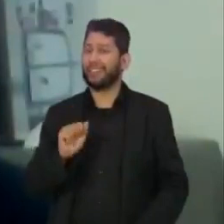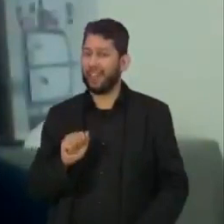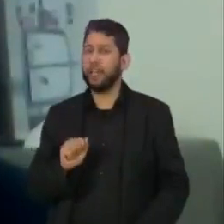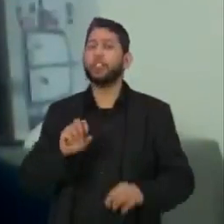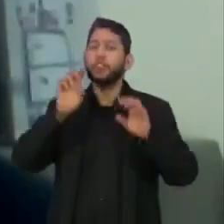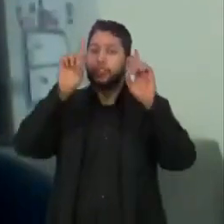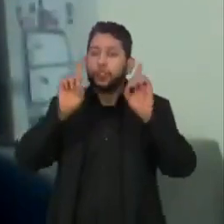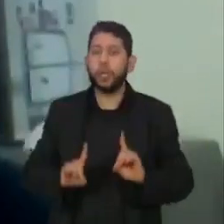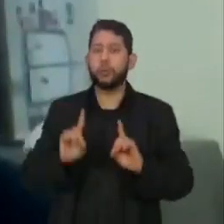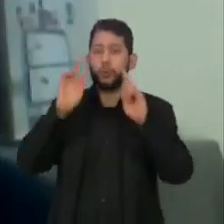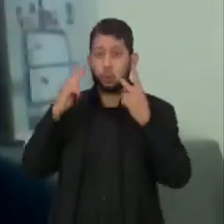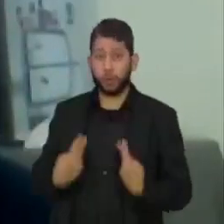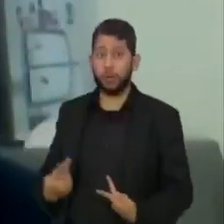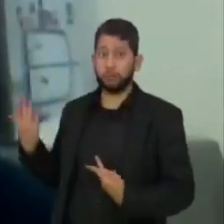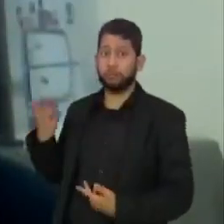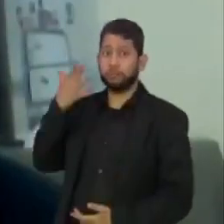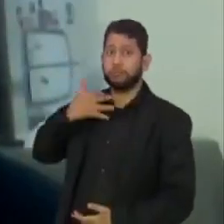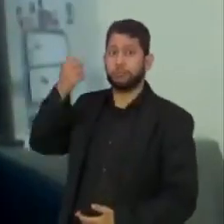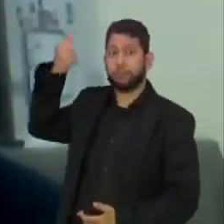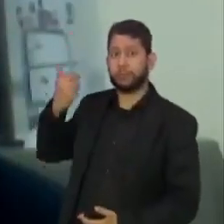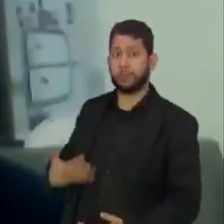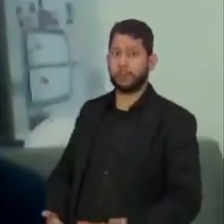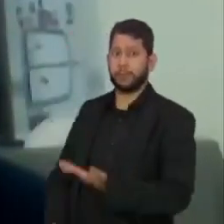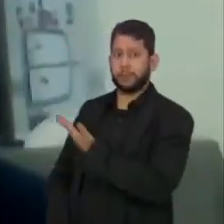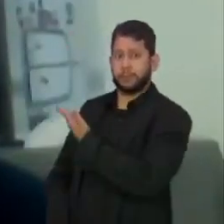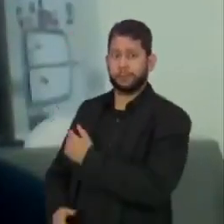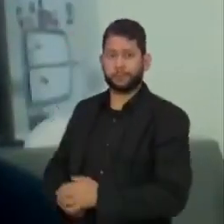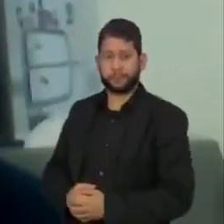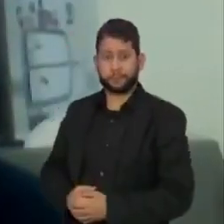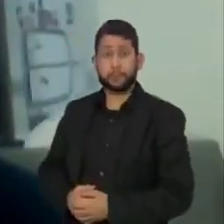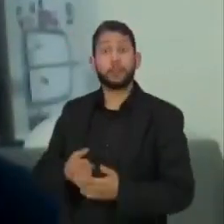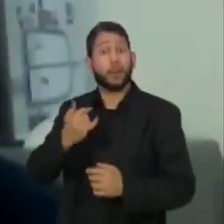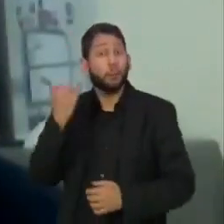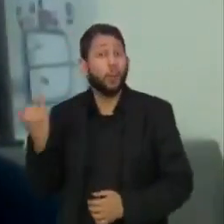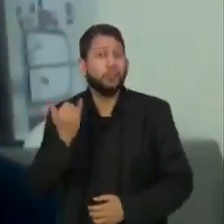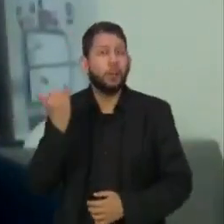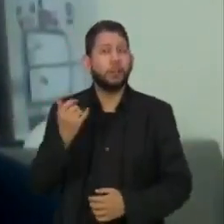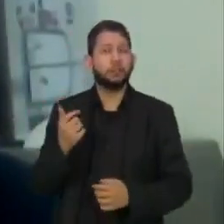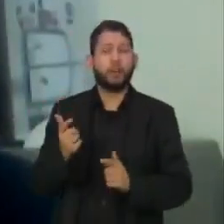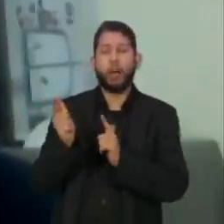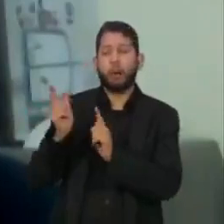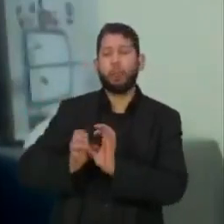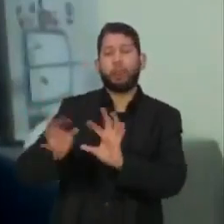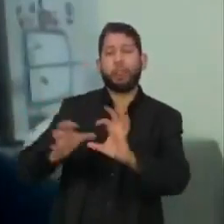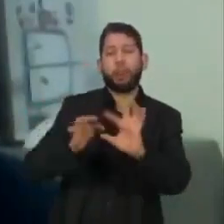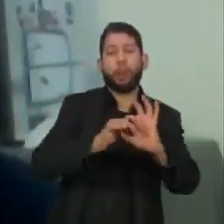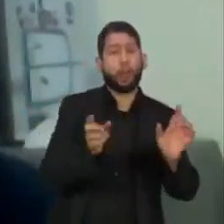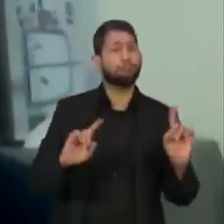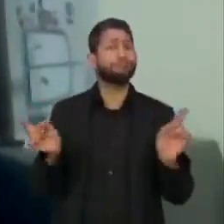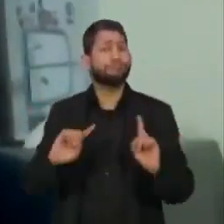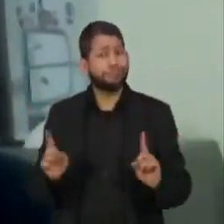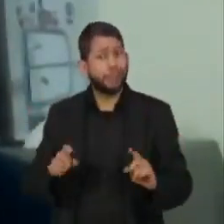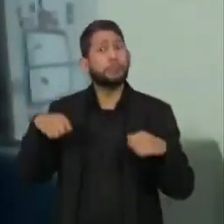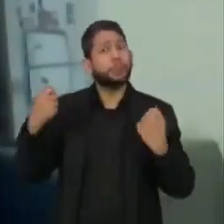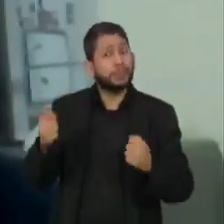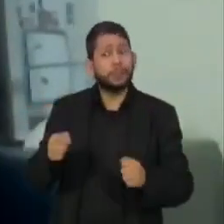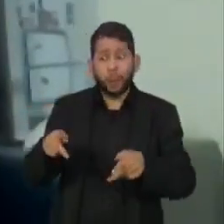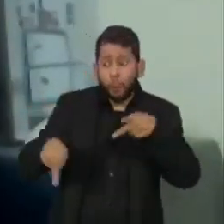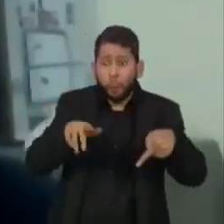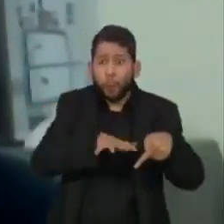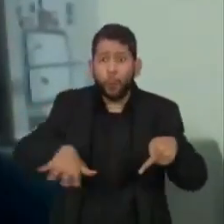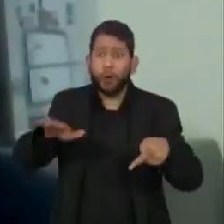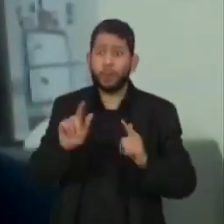importante retomar a política de controle de armas. Novas campanhas para desarmar a